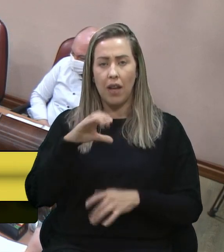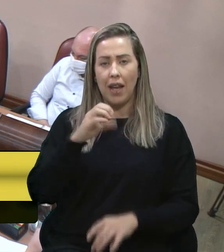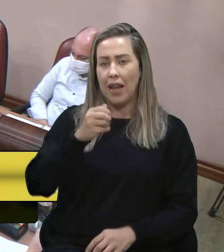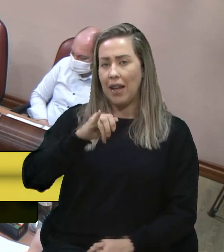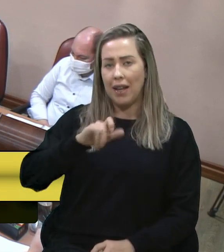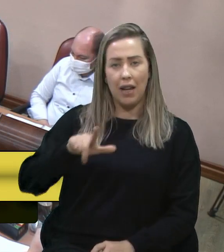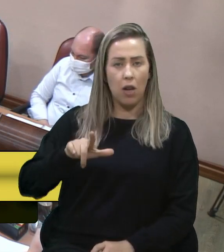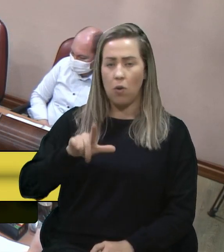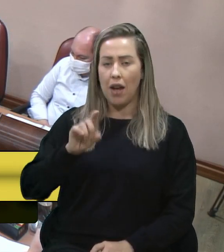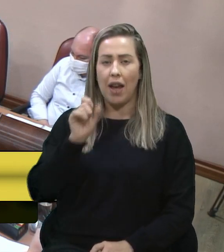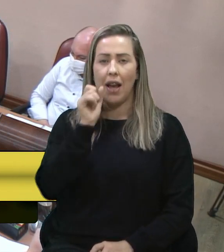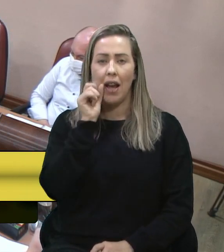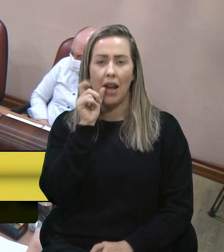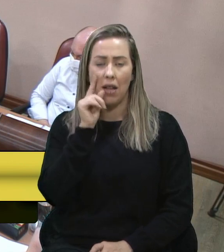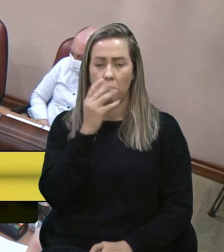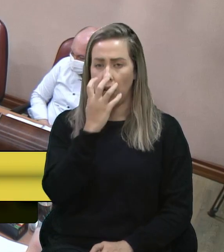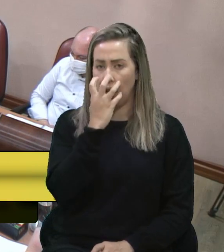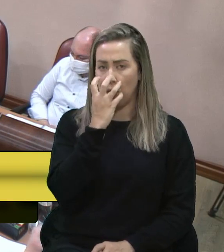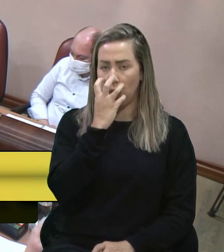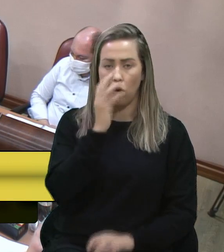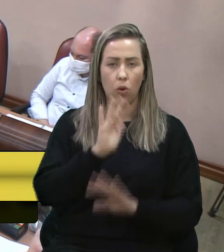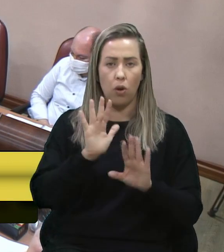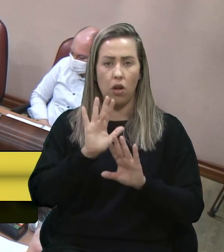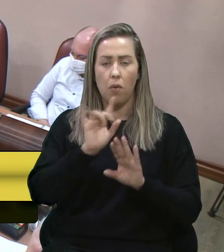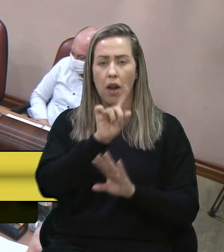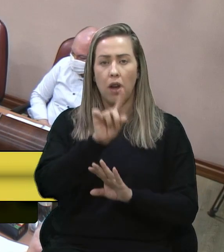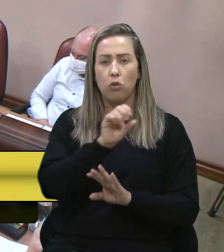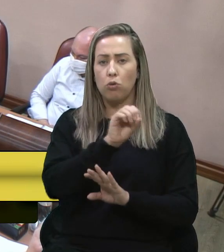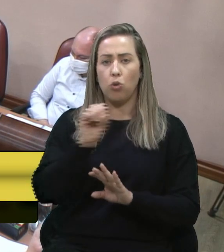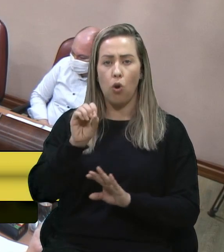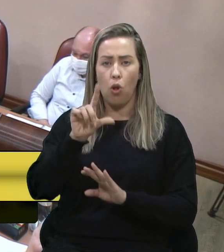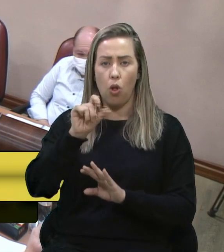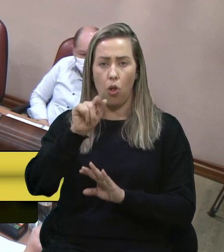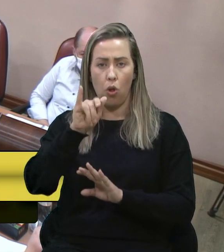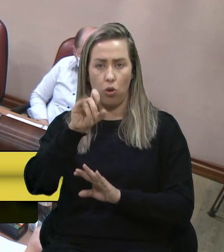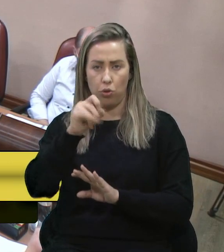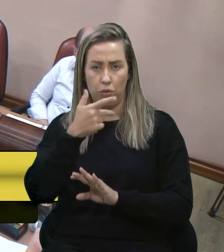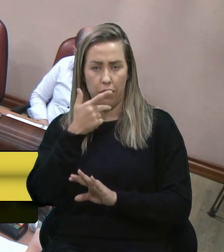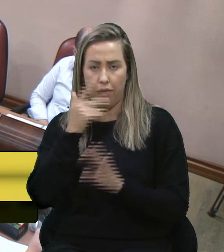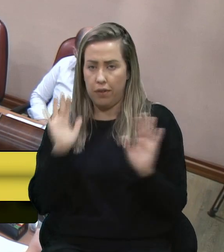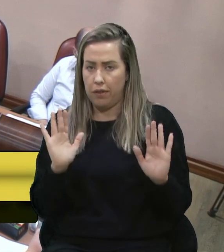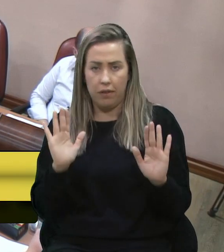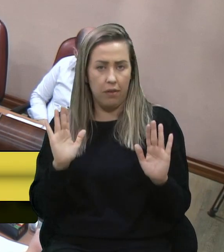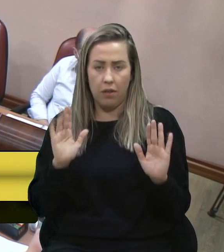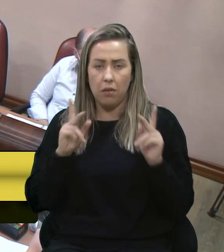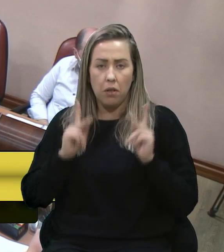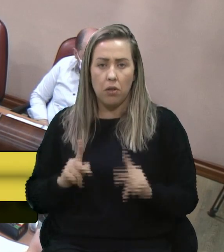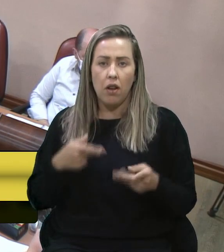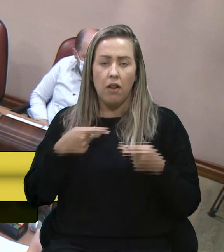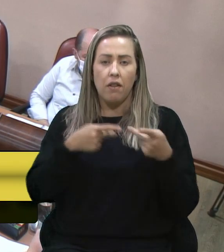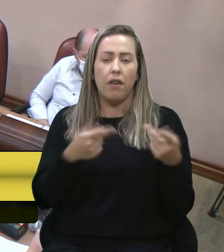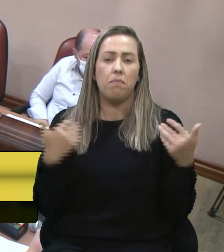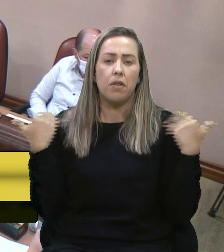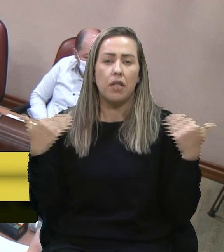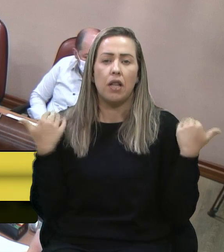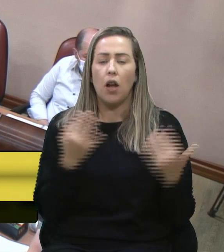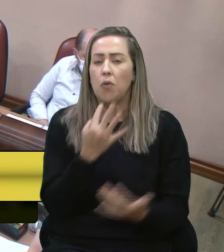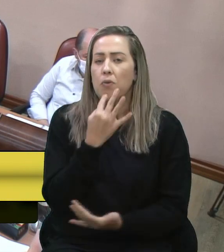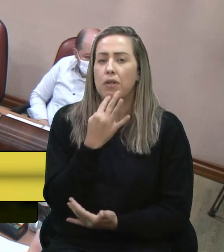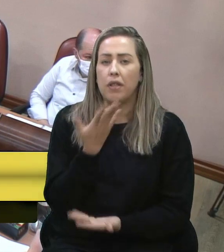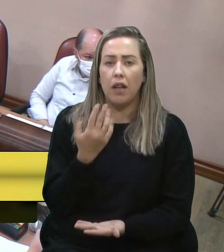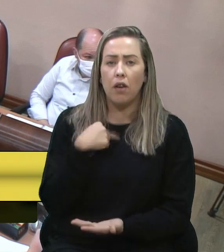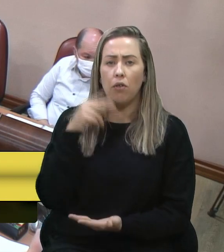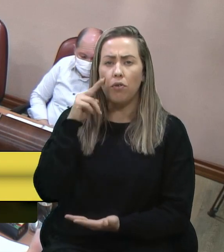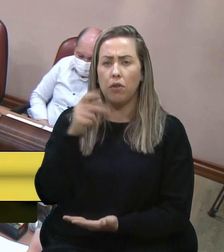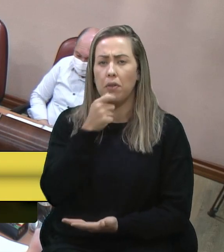vai ser para gato e cachorro, e não vai ser um zoológico, como algumas pessoas estão querendo dizer, que as pessoas vão lá para ficar, hoje eu ouvi